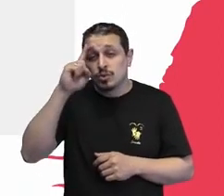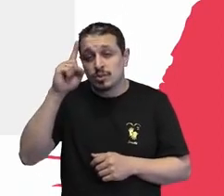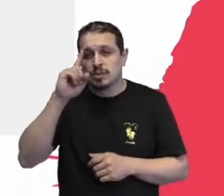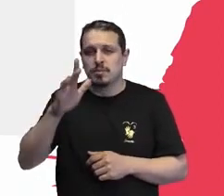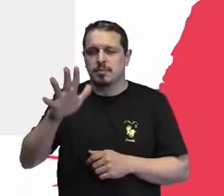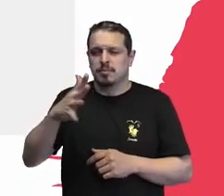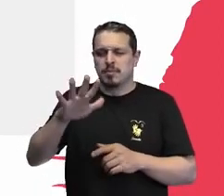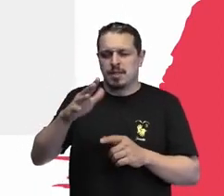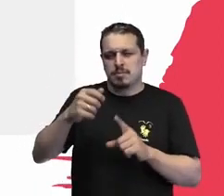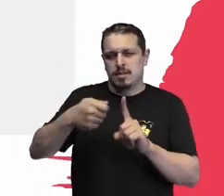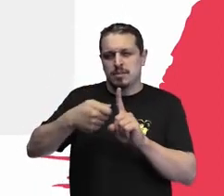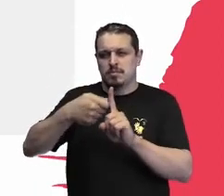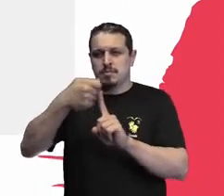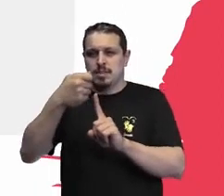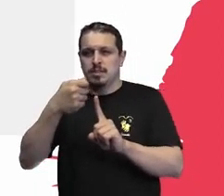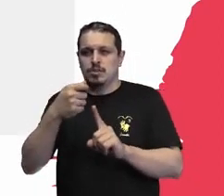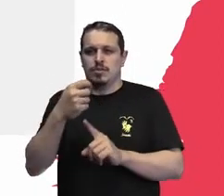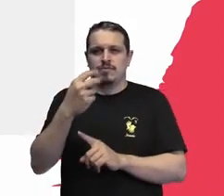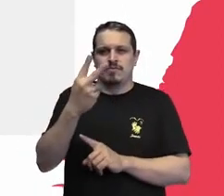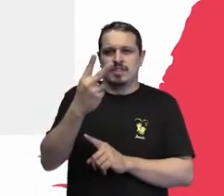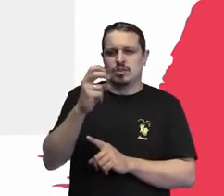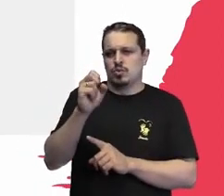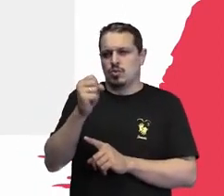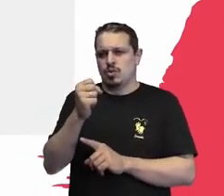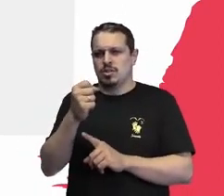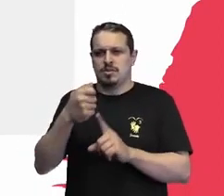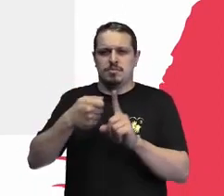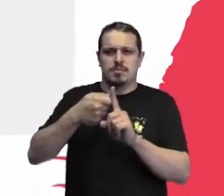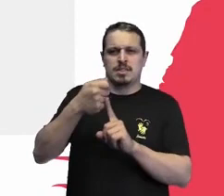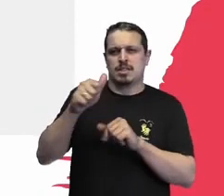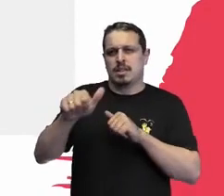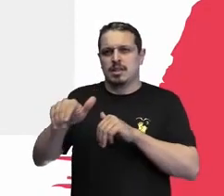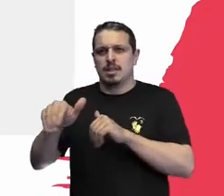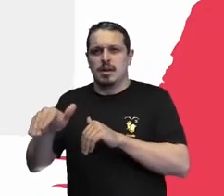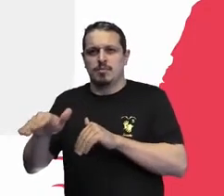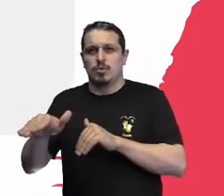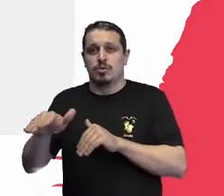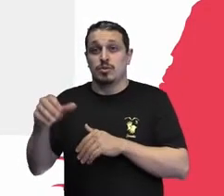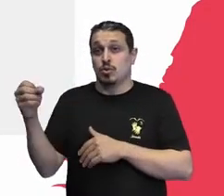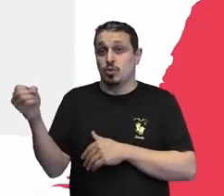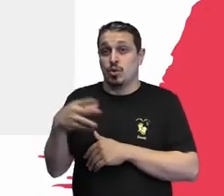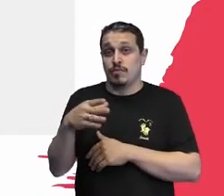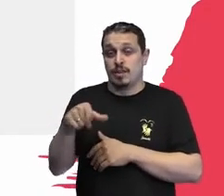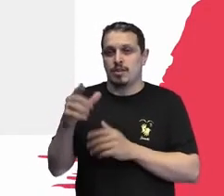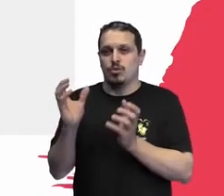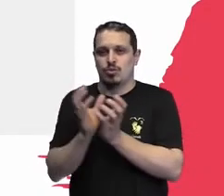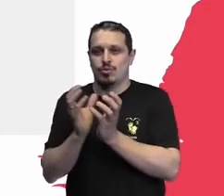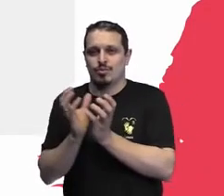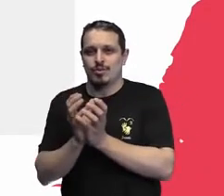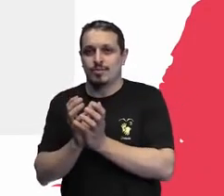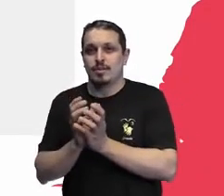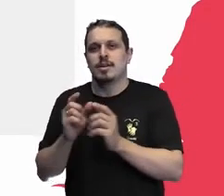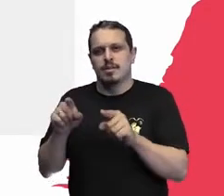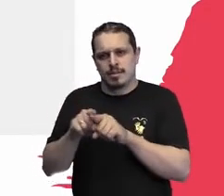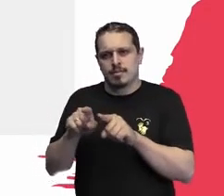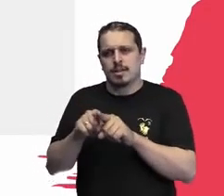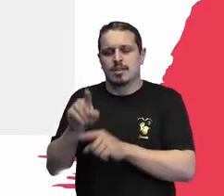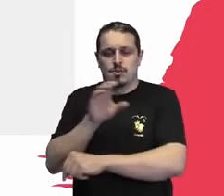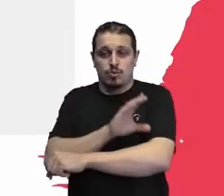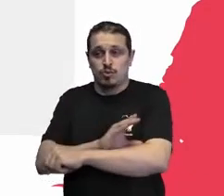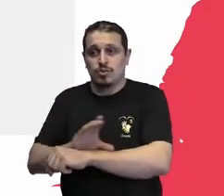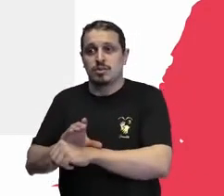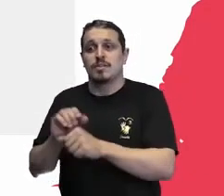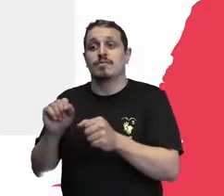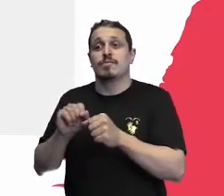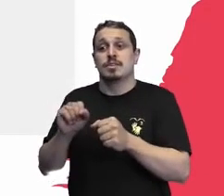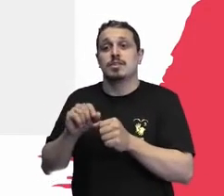28 de setembro, nós vamos abrir um novo grupo para esse curso preparatório para moradia independente. O é o curso preparatório?